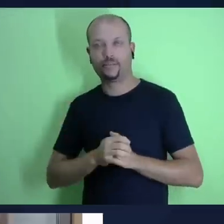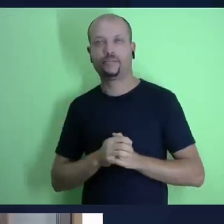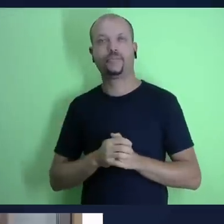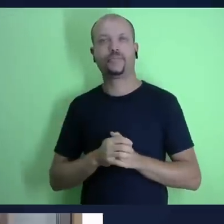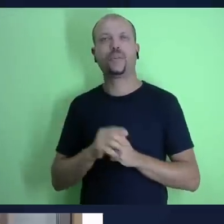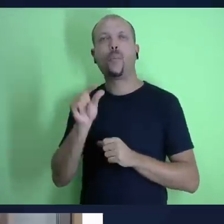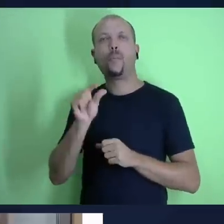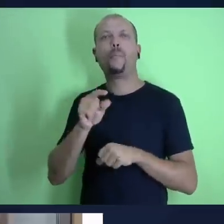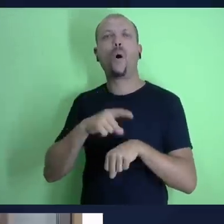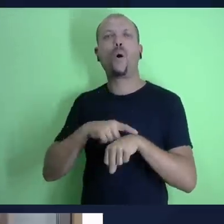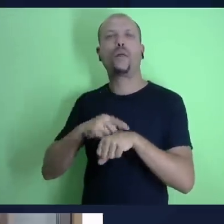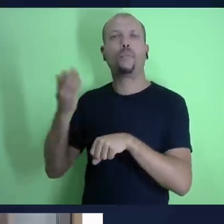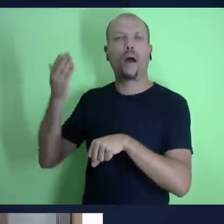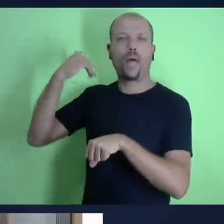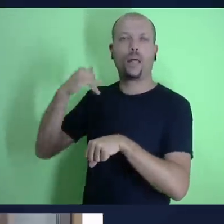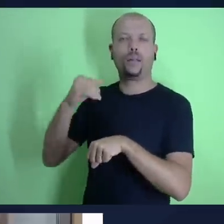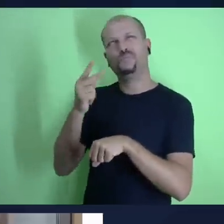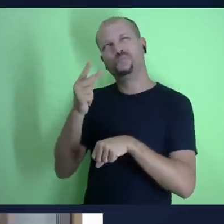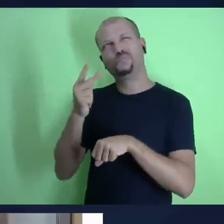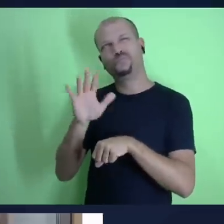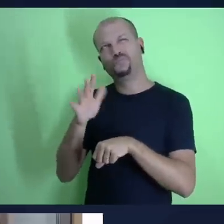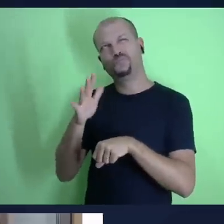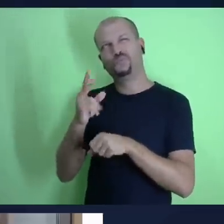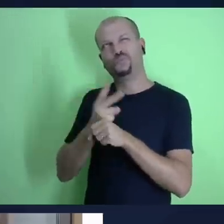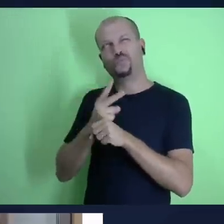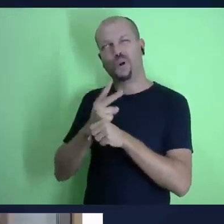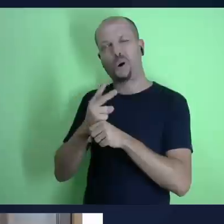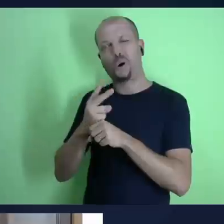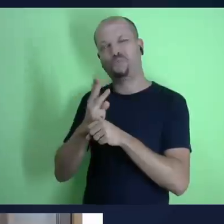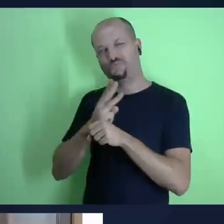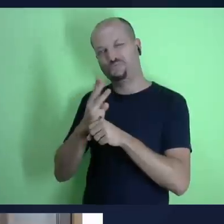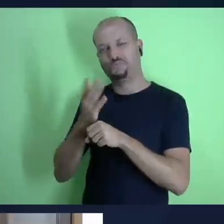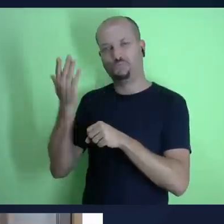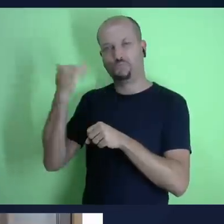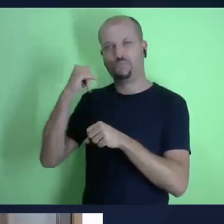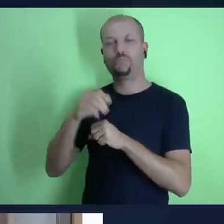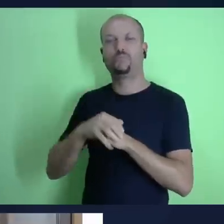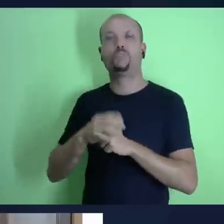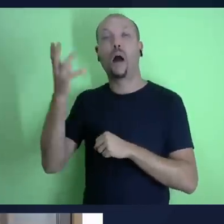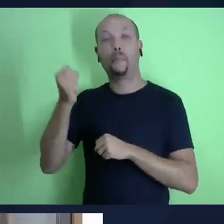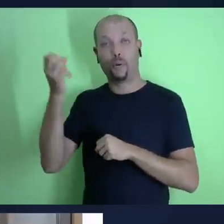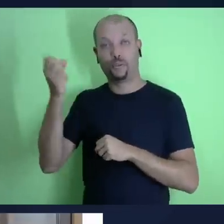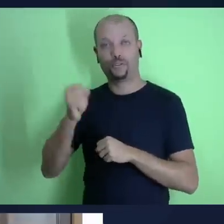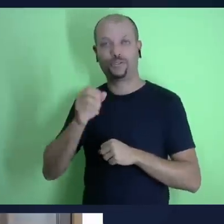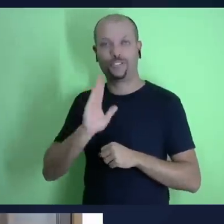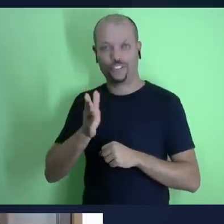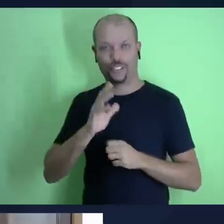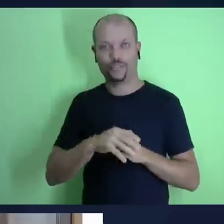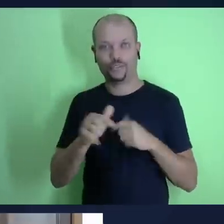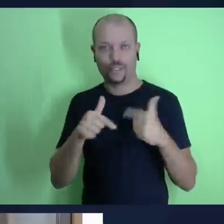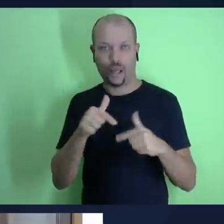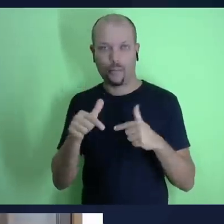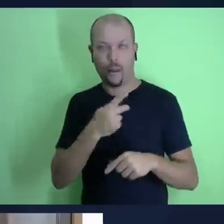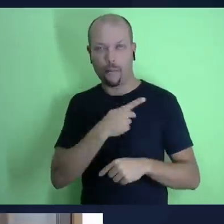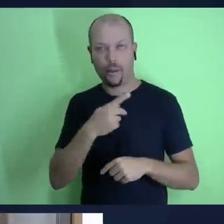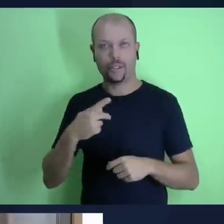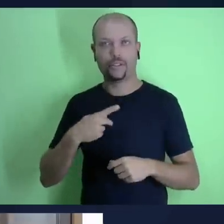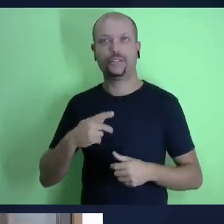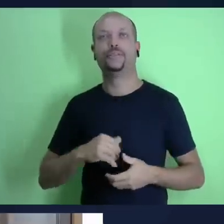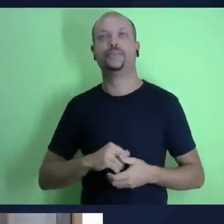São Paulo e ele finalmente alguns anos atrás poucos anos atrás dois ou três anos ele jubilou-se ou seja